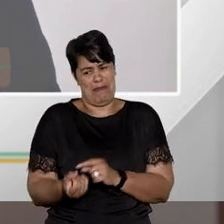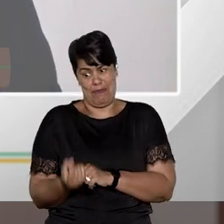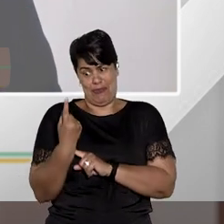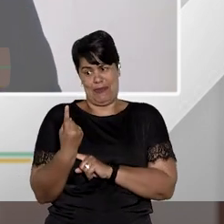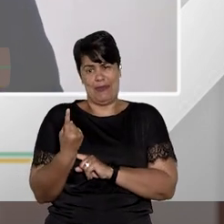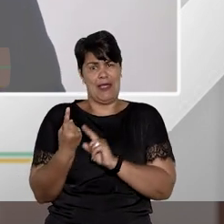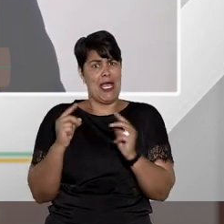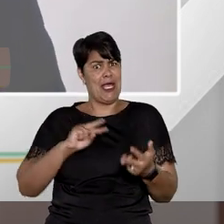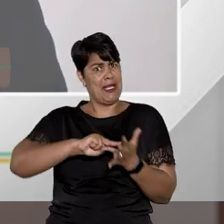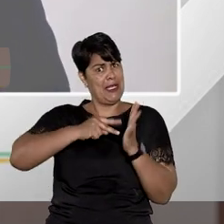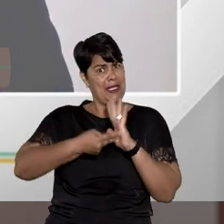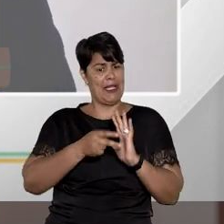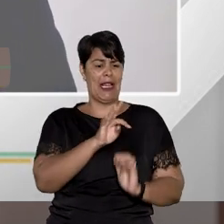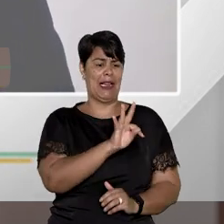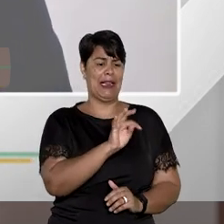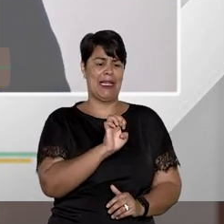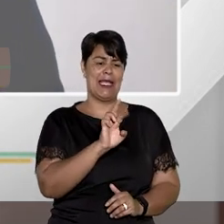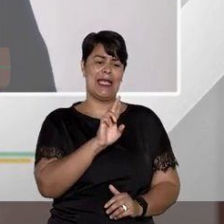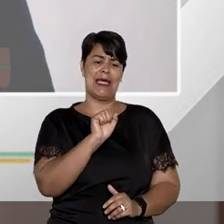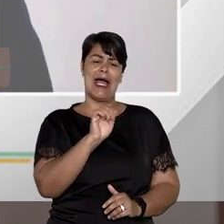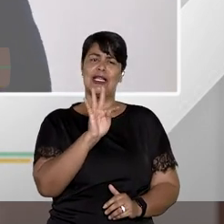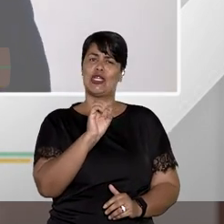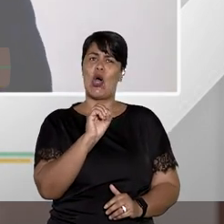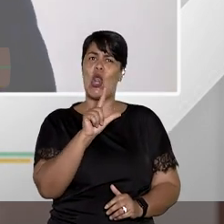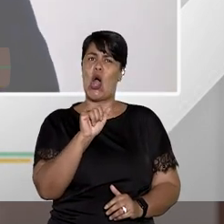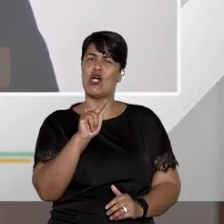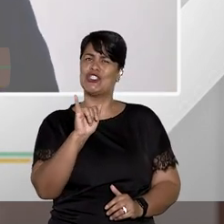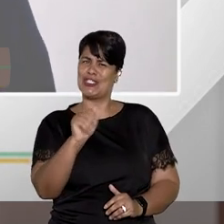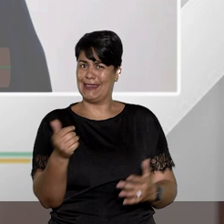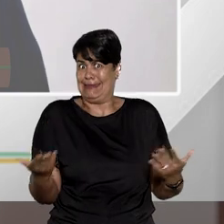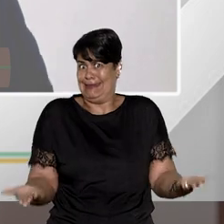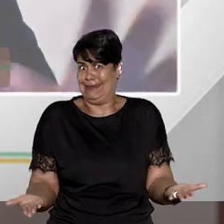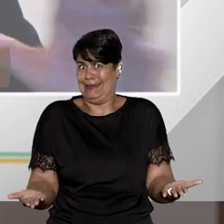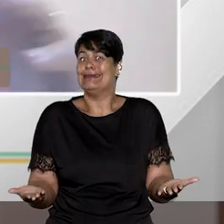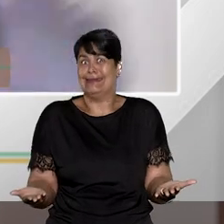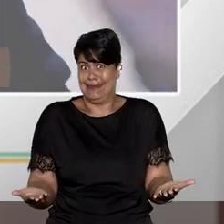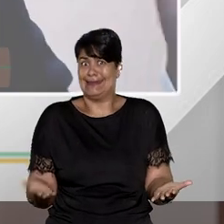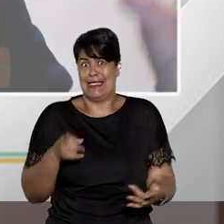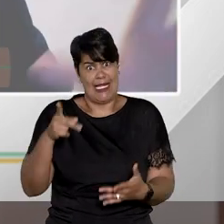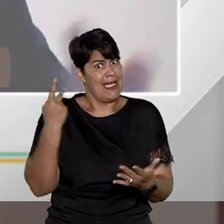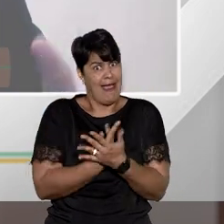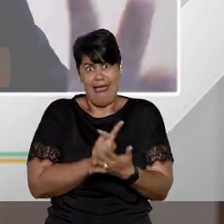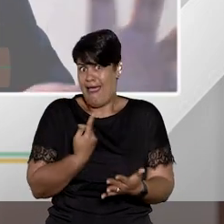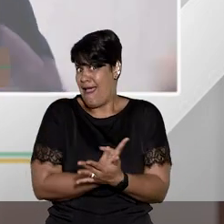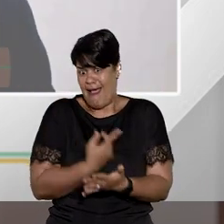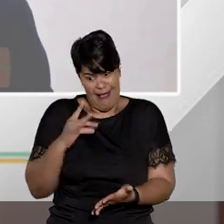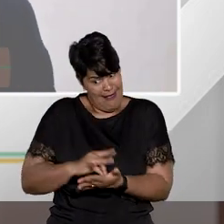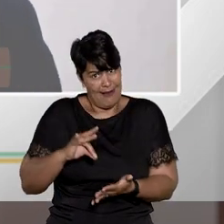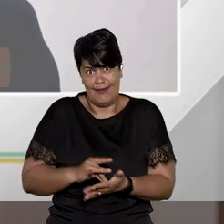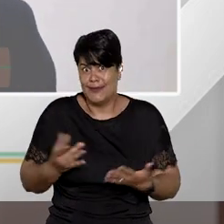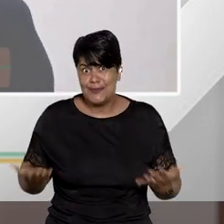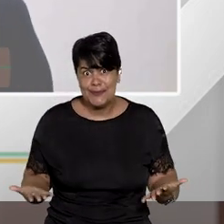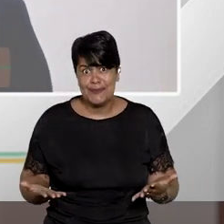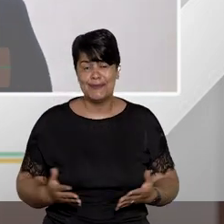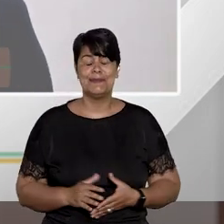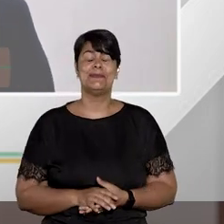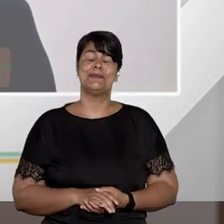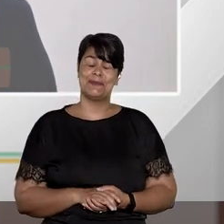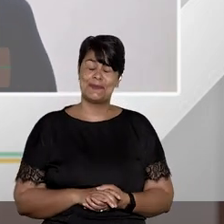absurda, né, Geilza? Coloca teratológica, que é uma decisão absurda, aquele erro feio, quando o juiz errou feio.